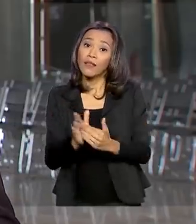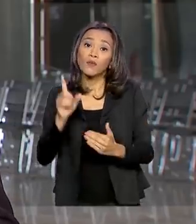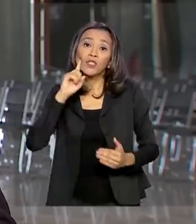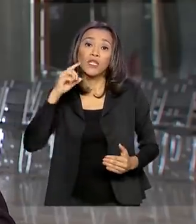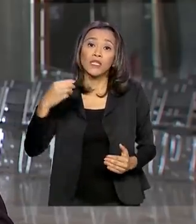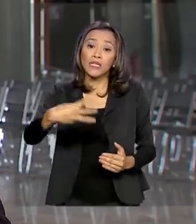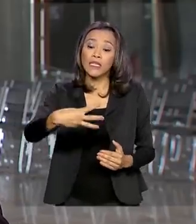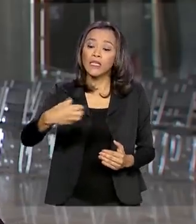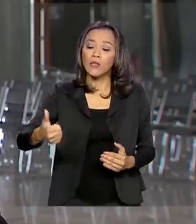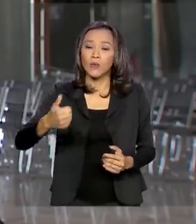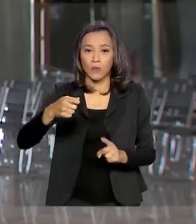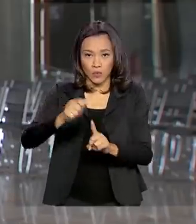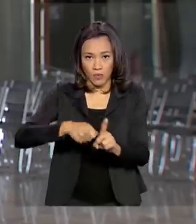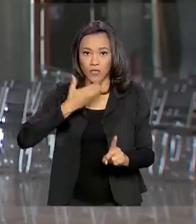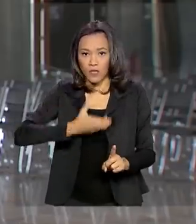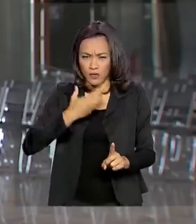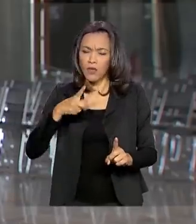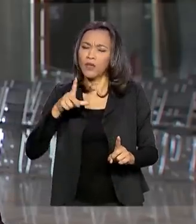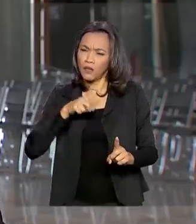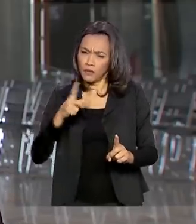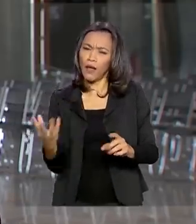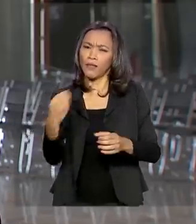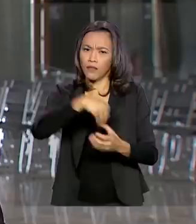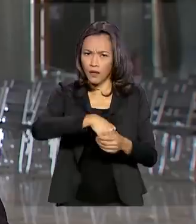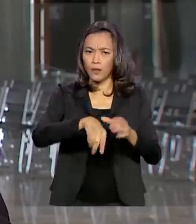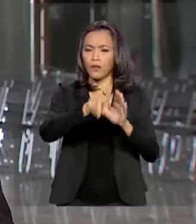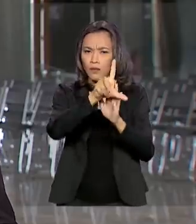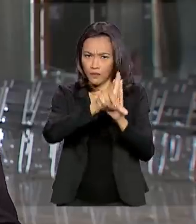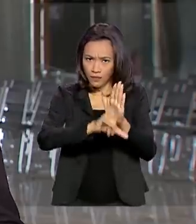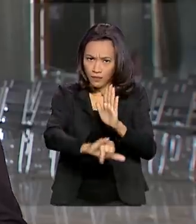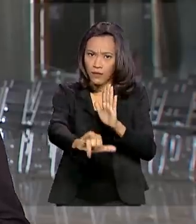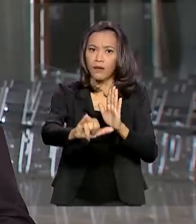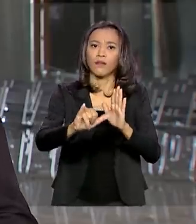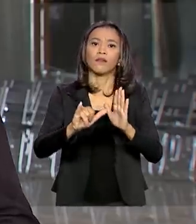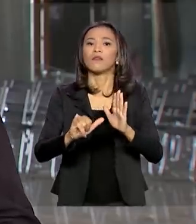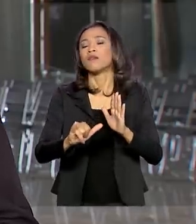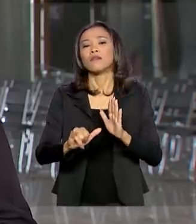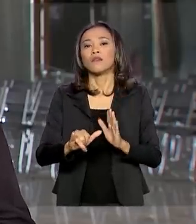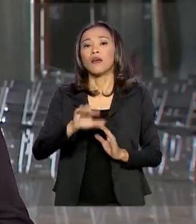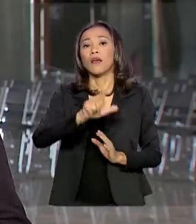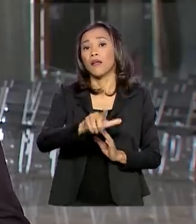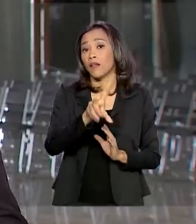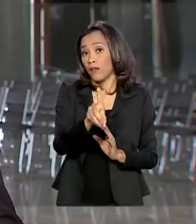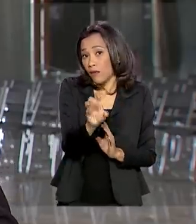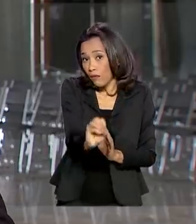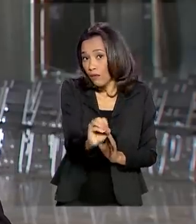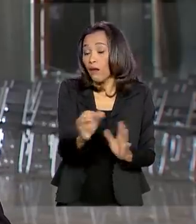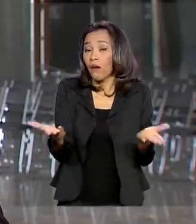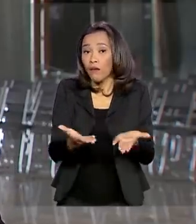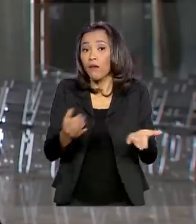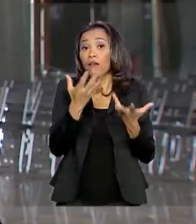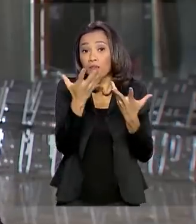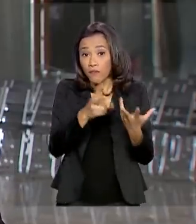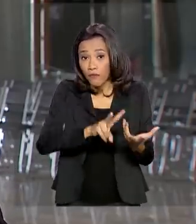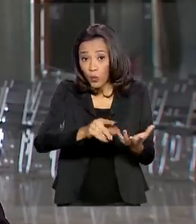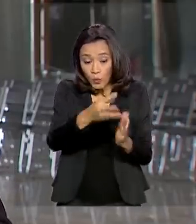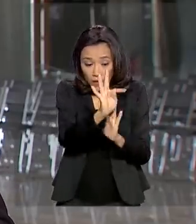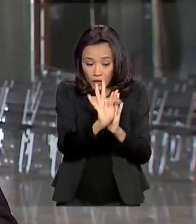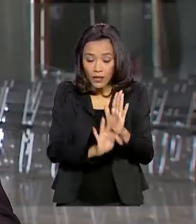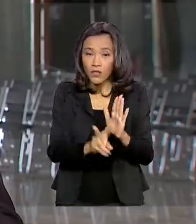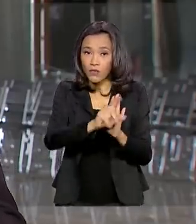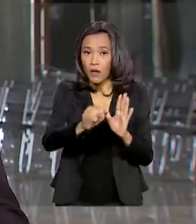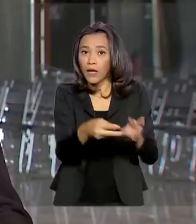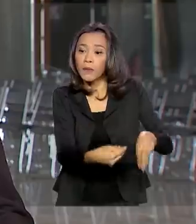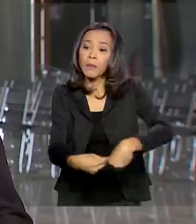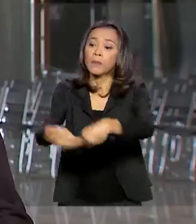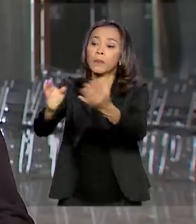e está previsto na Lei de Responsabilidade Fiscal. Agora, o texto seguirá agora para o Senado, que já disse que vai